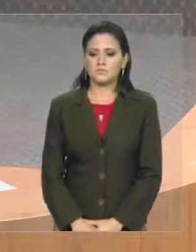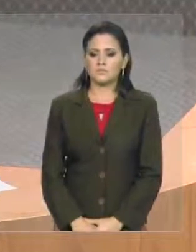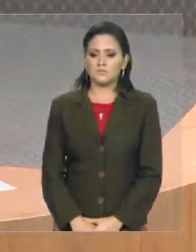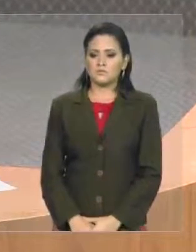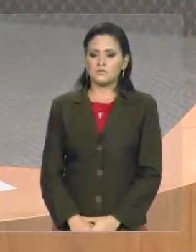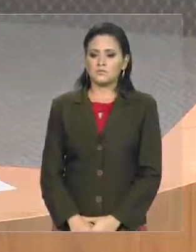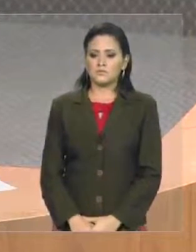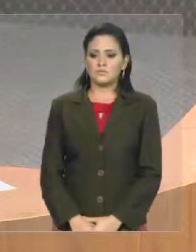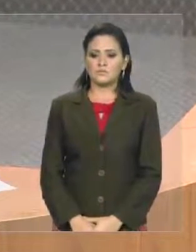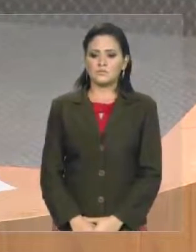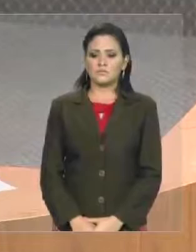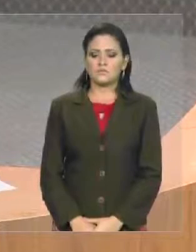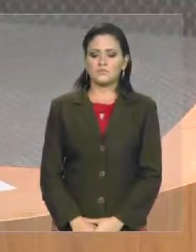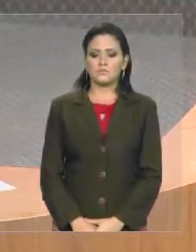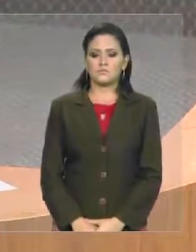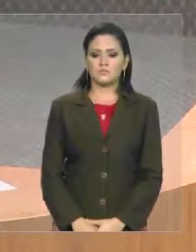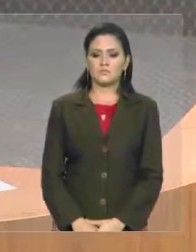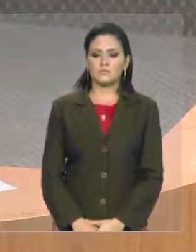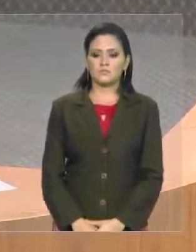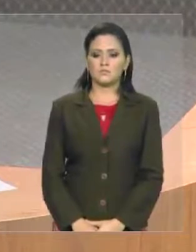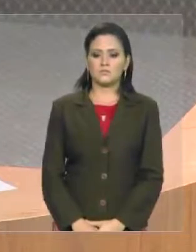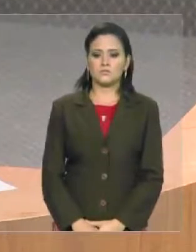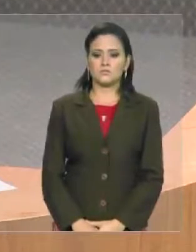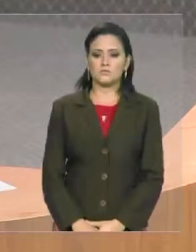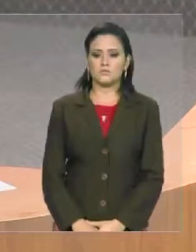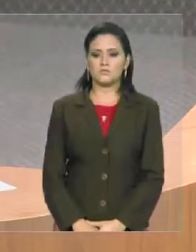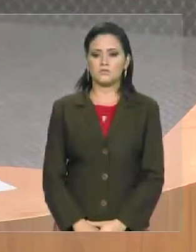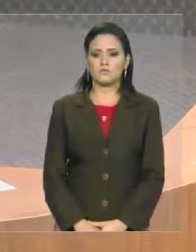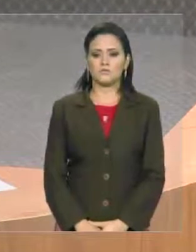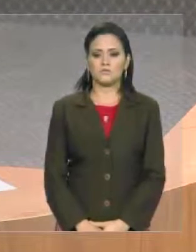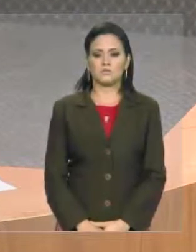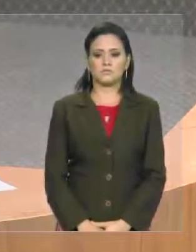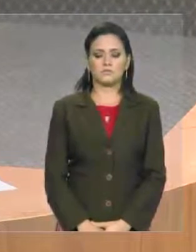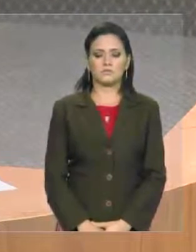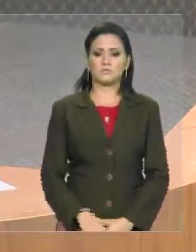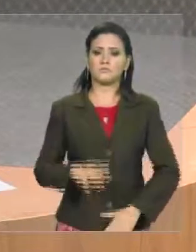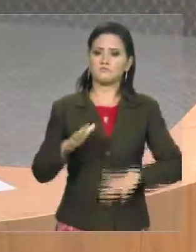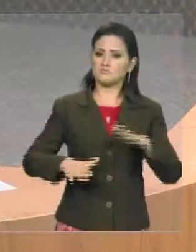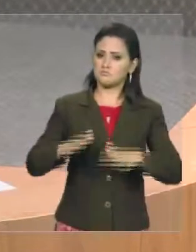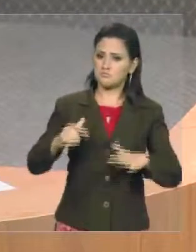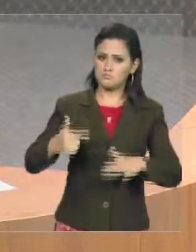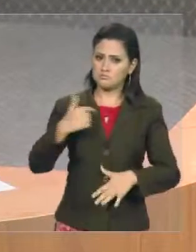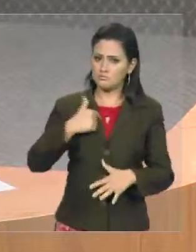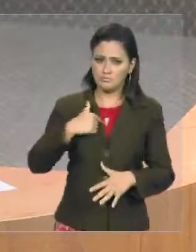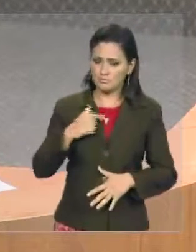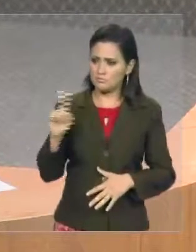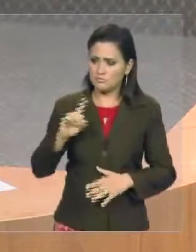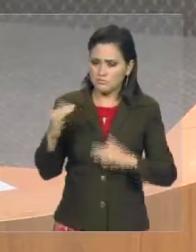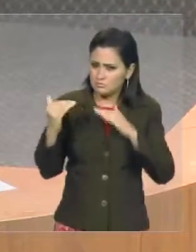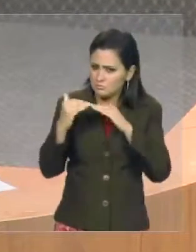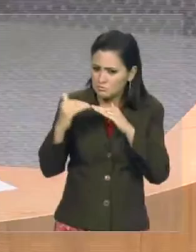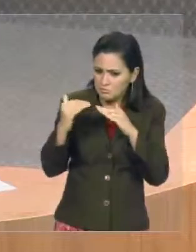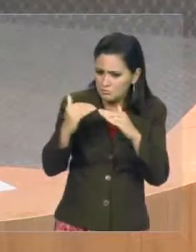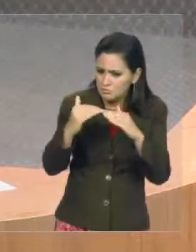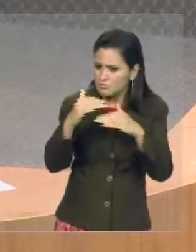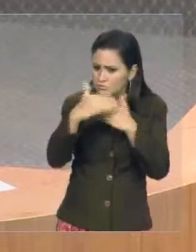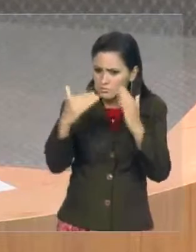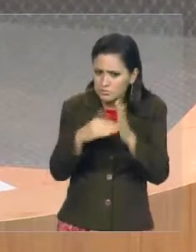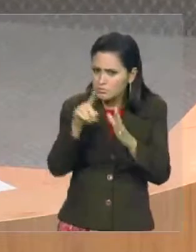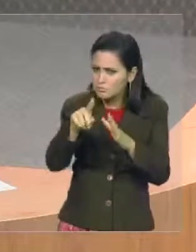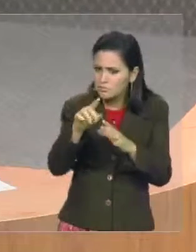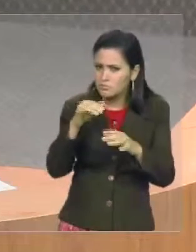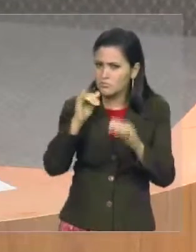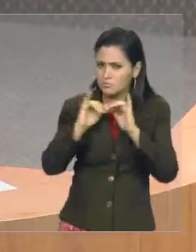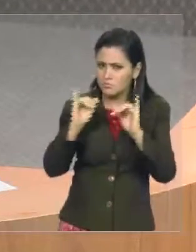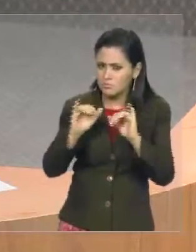isso é para nós até hoje, posso não concordar com tudo o que tu dizes, mas defenderei a